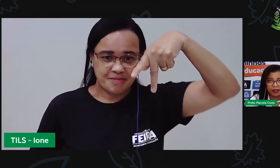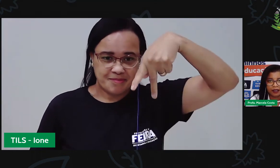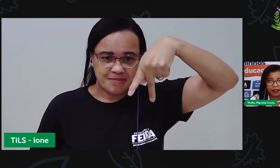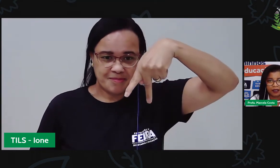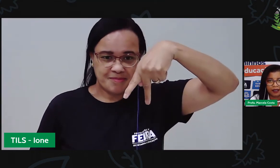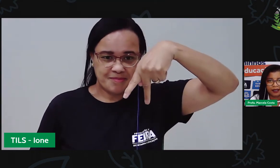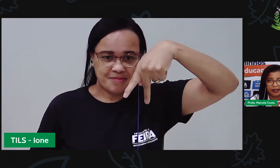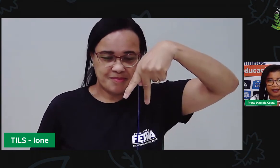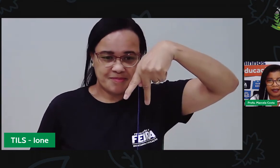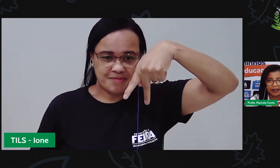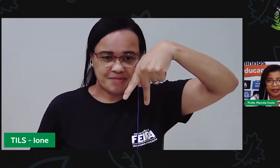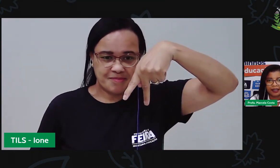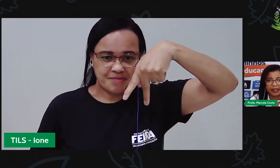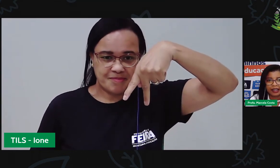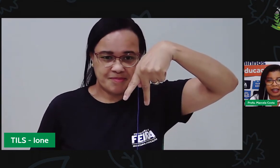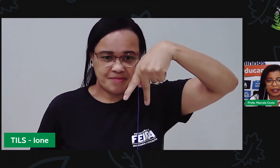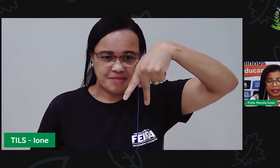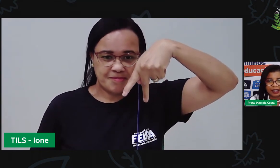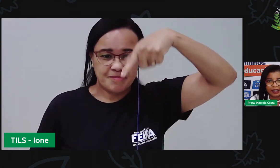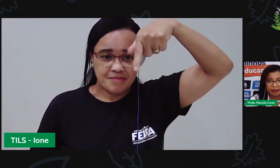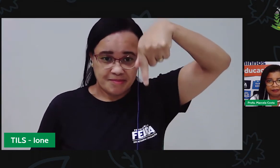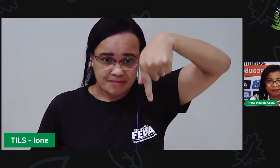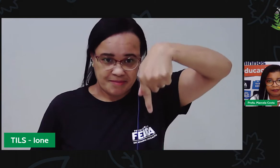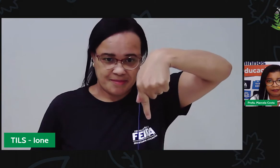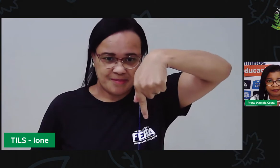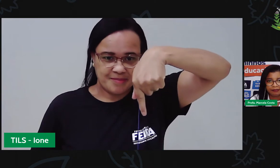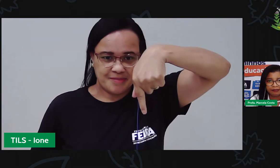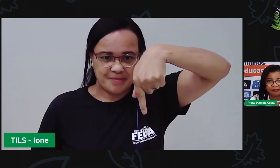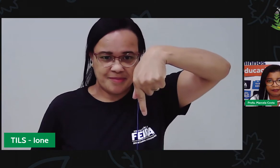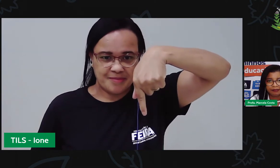Pê Que